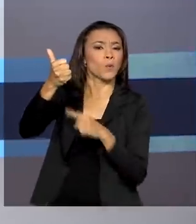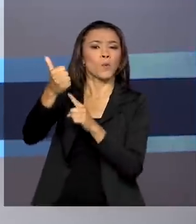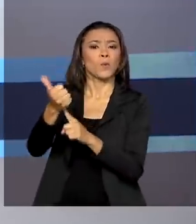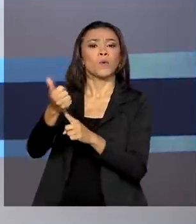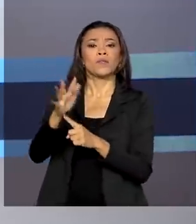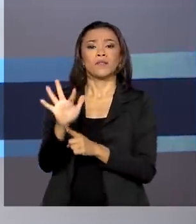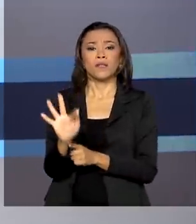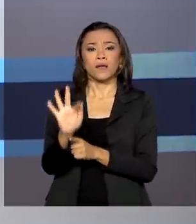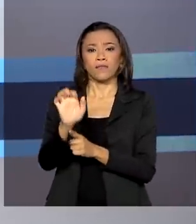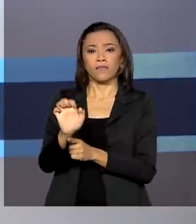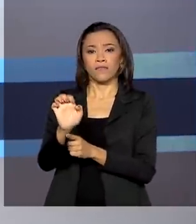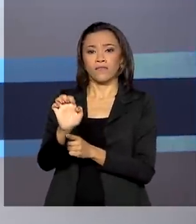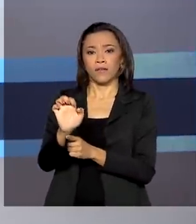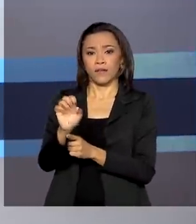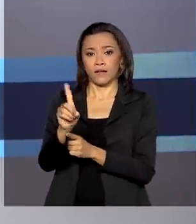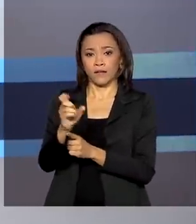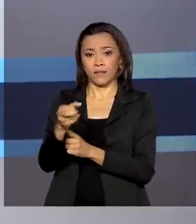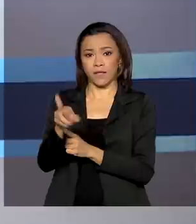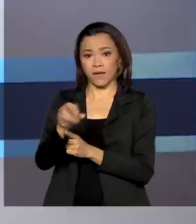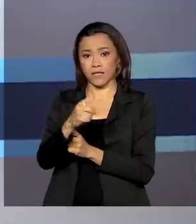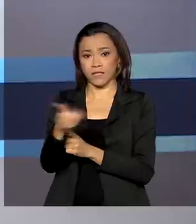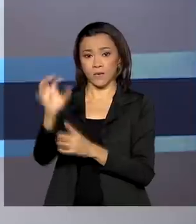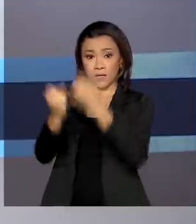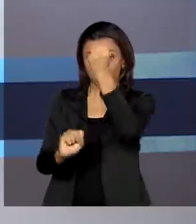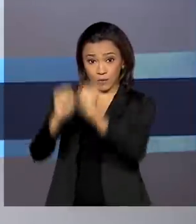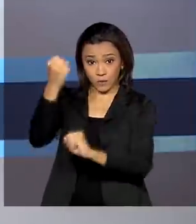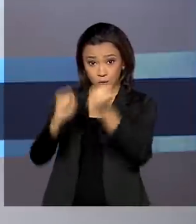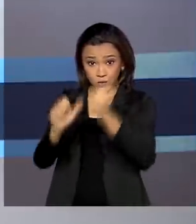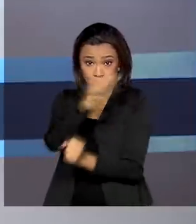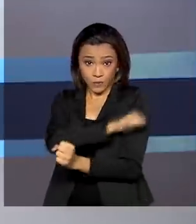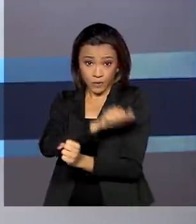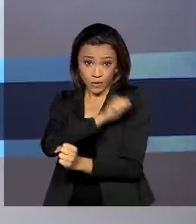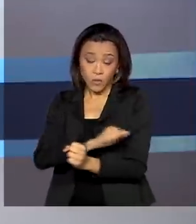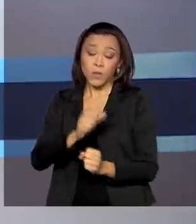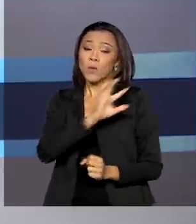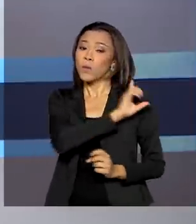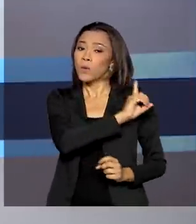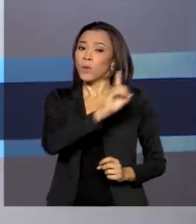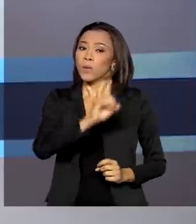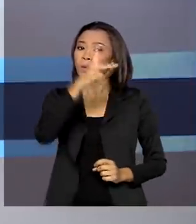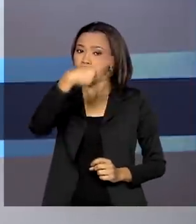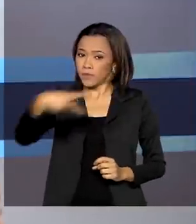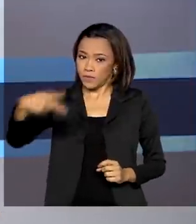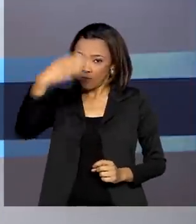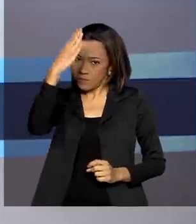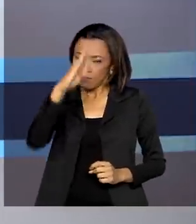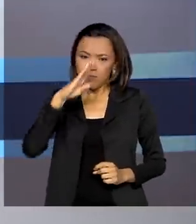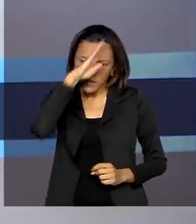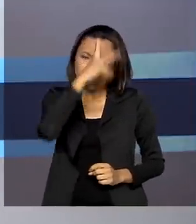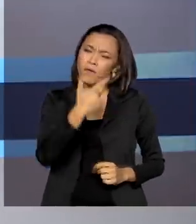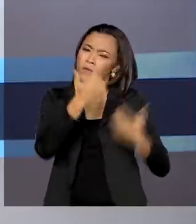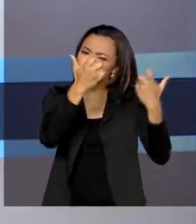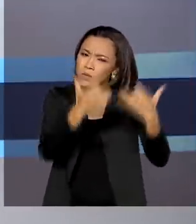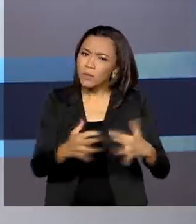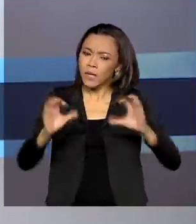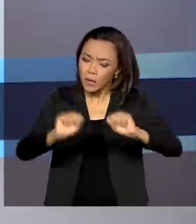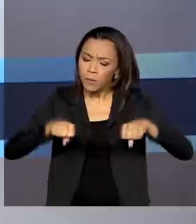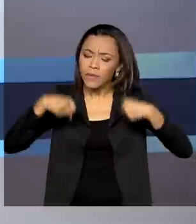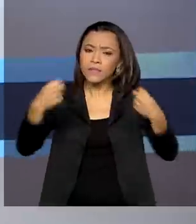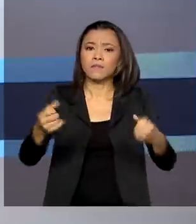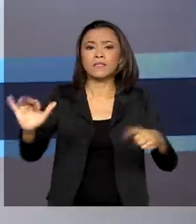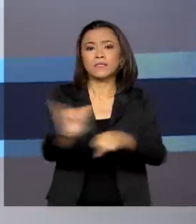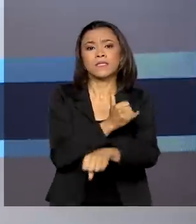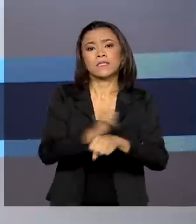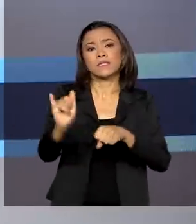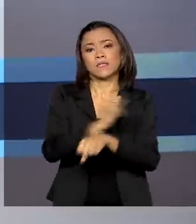Rio de Janeiro, o presidente Jair Bolsonaro falou sobre a recuperação da economia brasileira e destacou as medidas tomadas pelo governo na